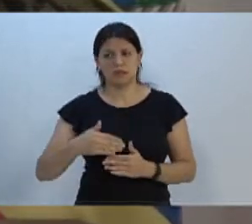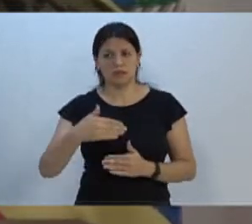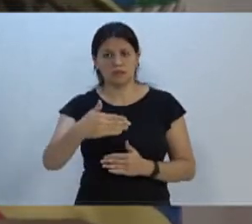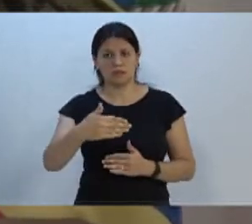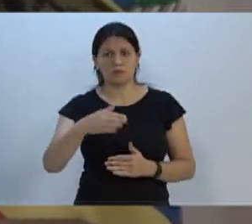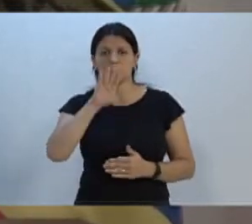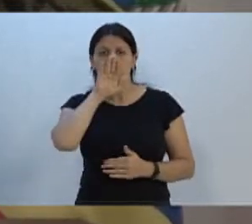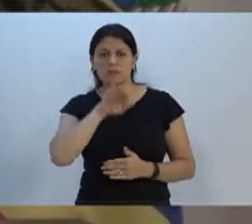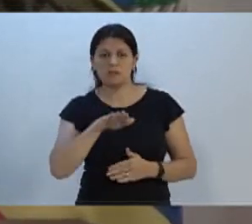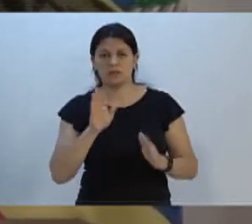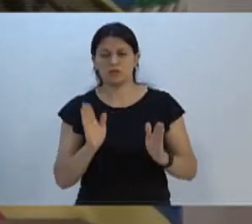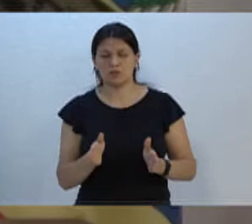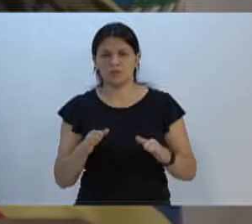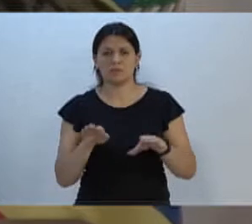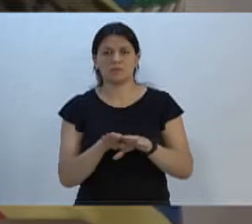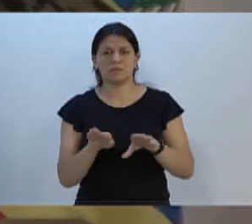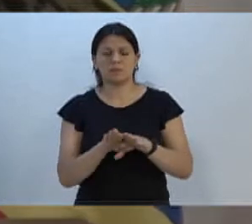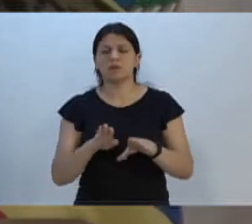hoje também,